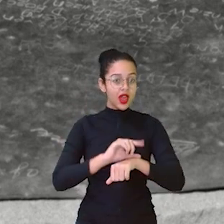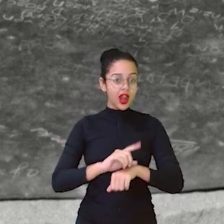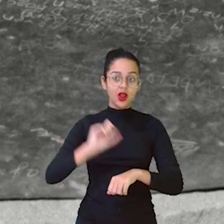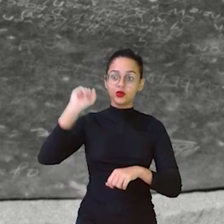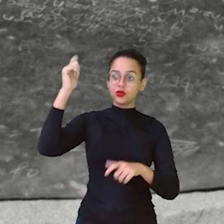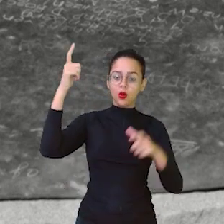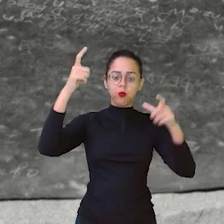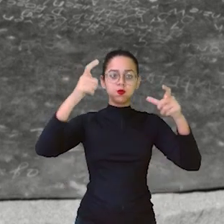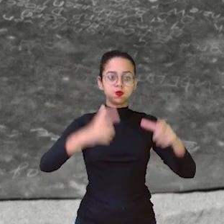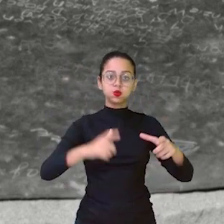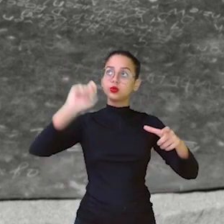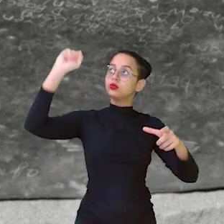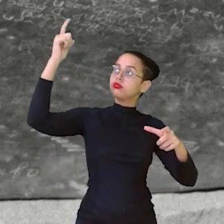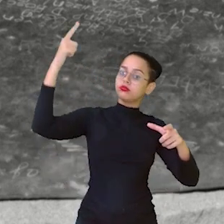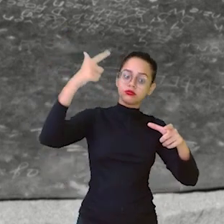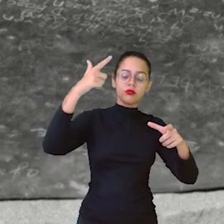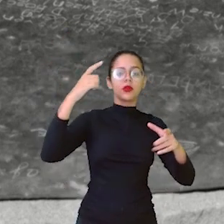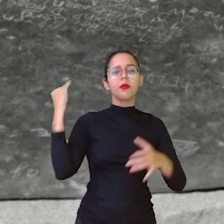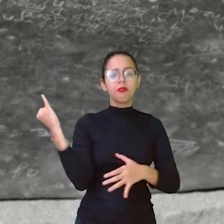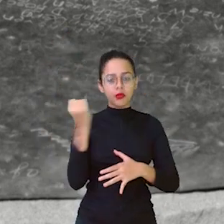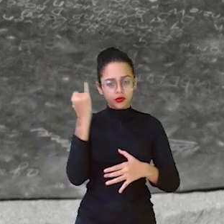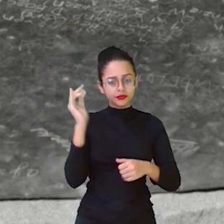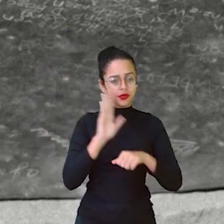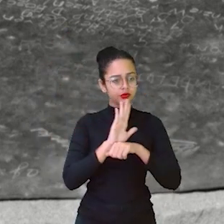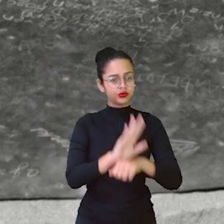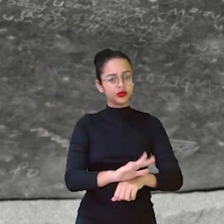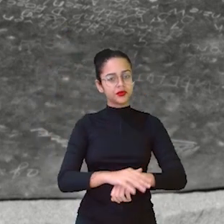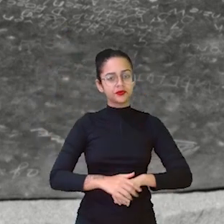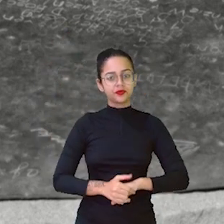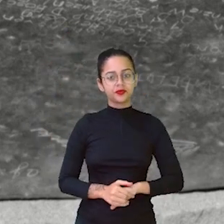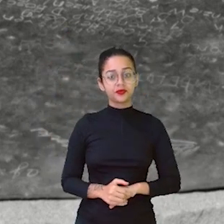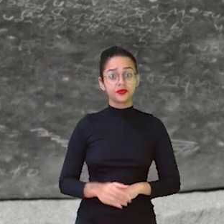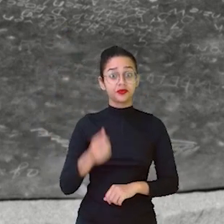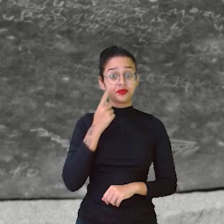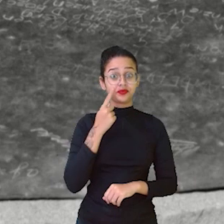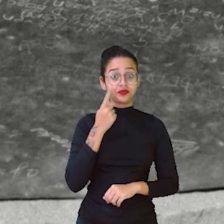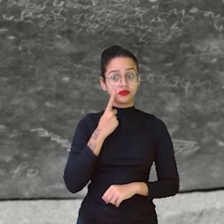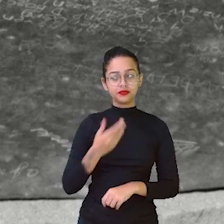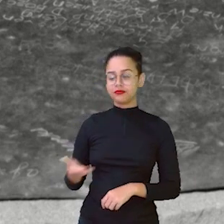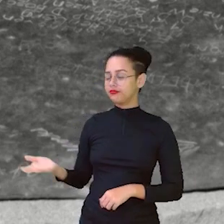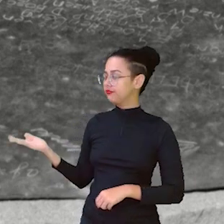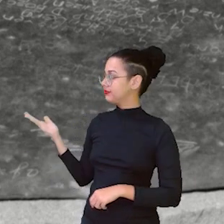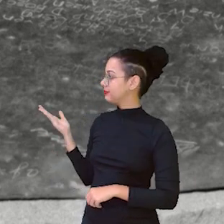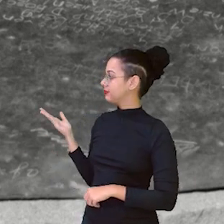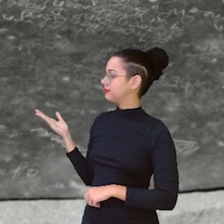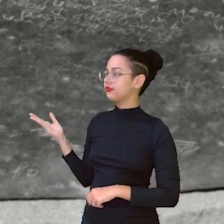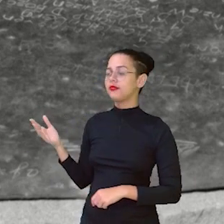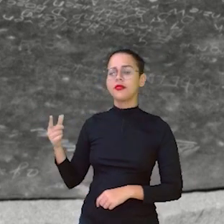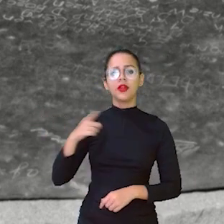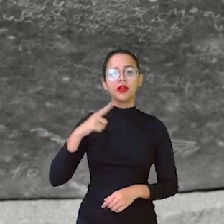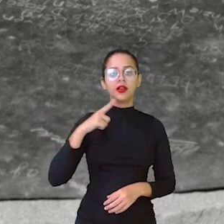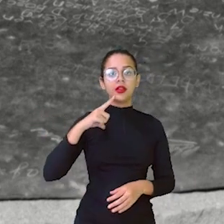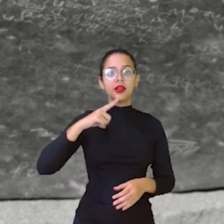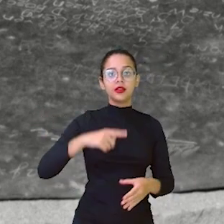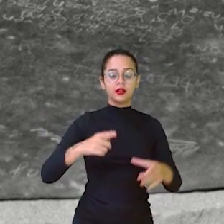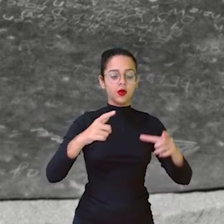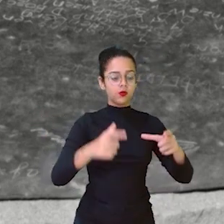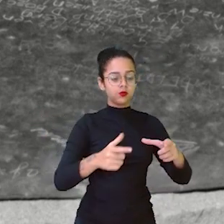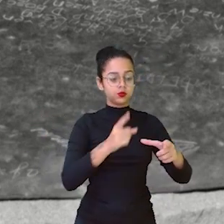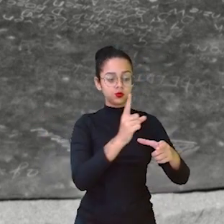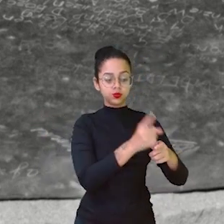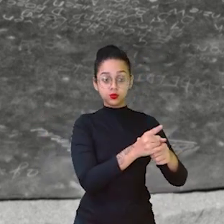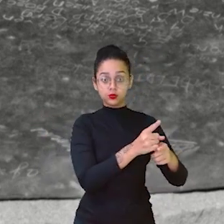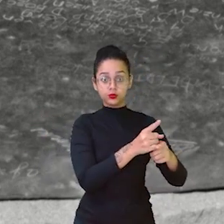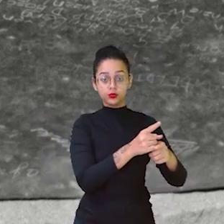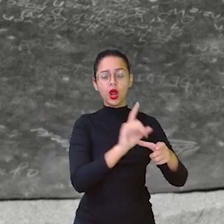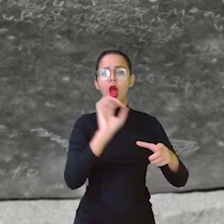importante para poder ajudar eles. Olha, esse relógio, como vocês estão vendo aí, possui uma haste. Que quando